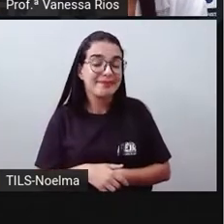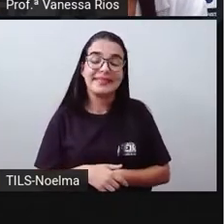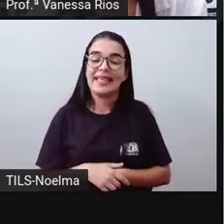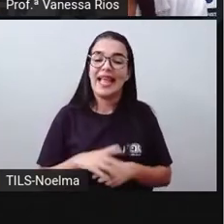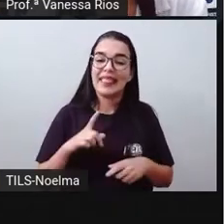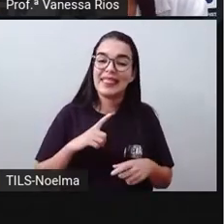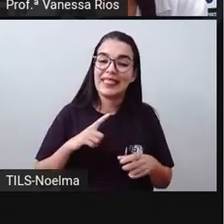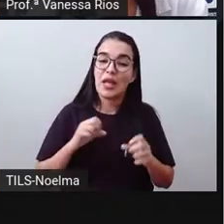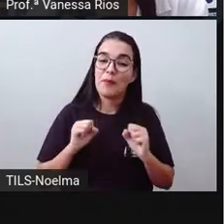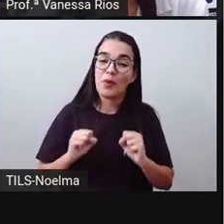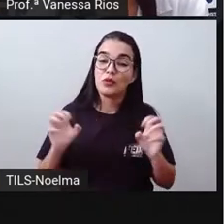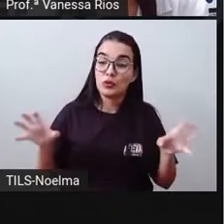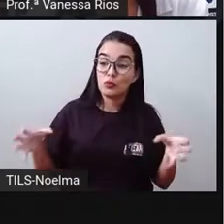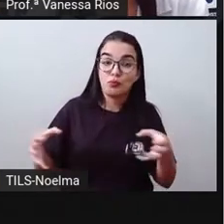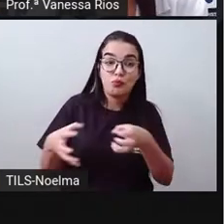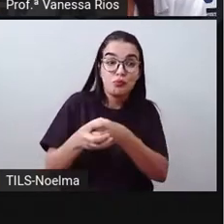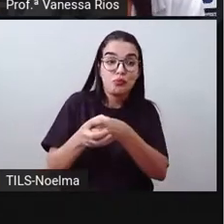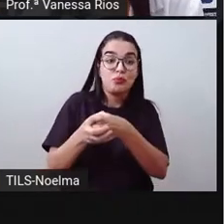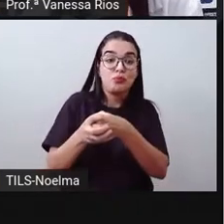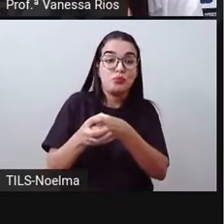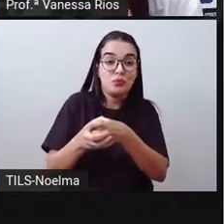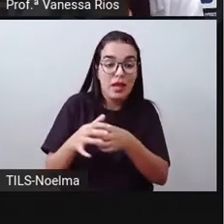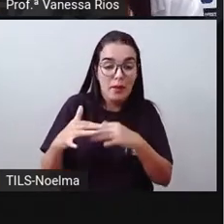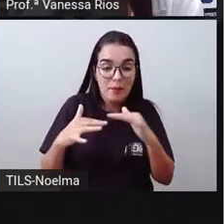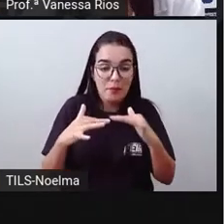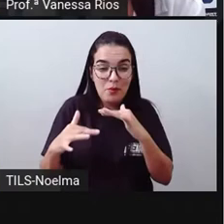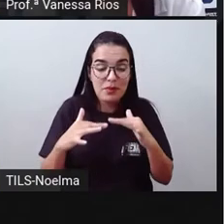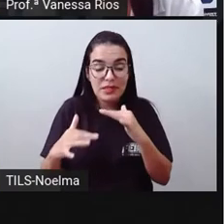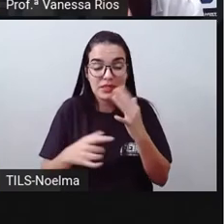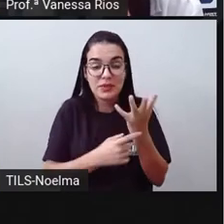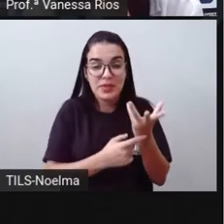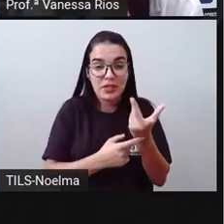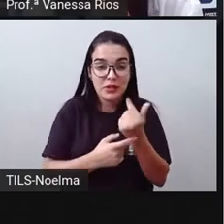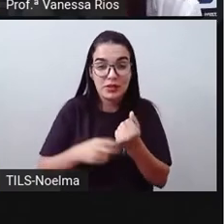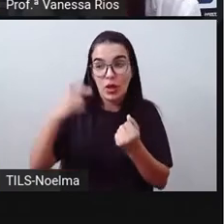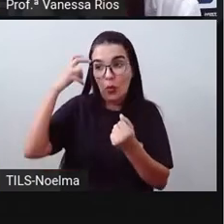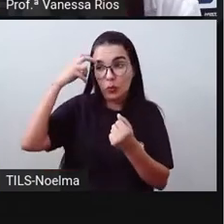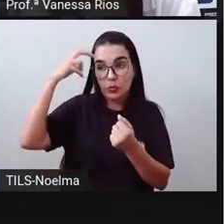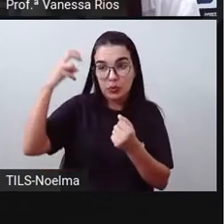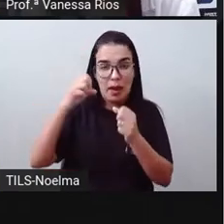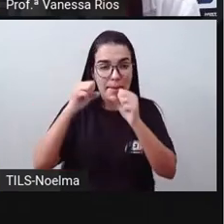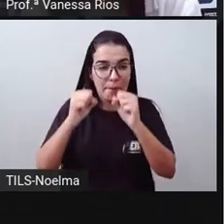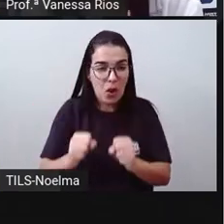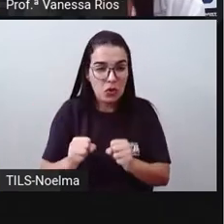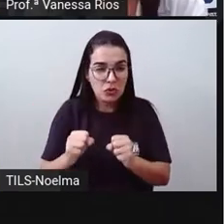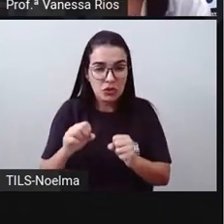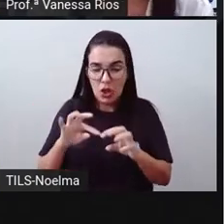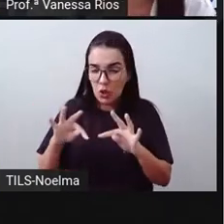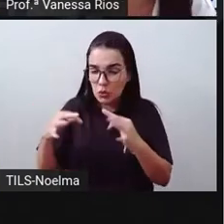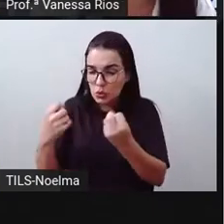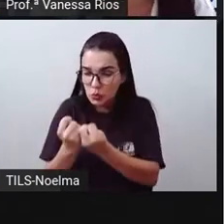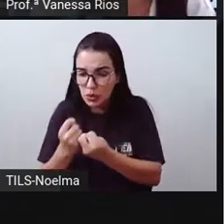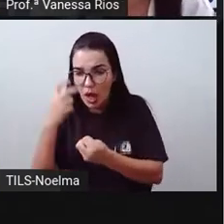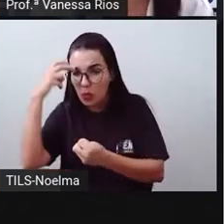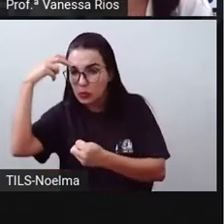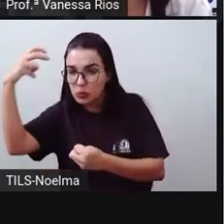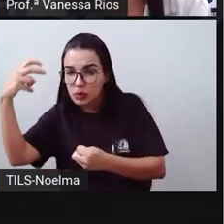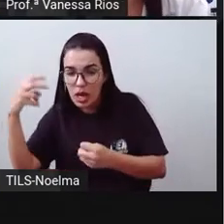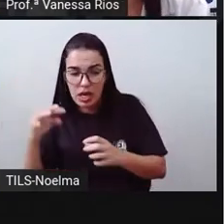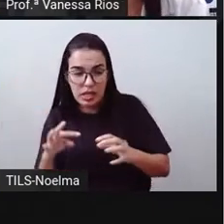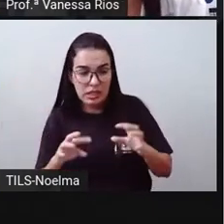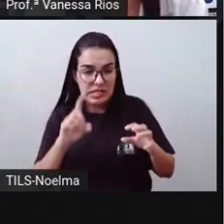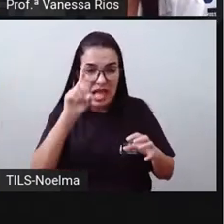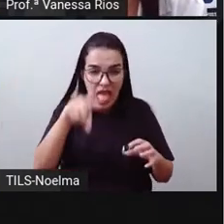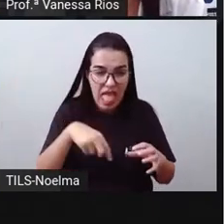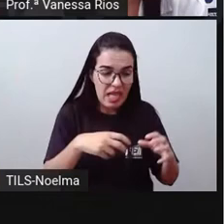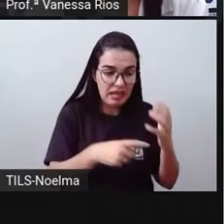todas as manifestações artísticas à cultura ou juntar tudo que é cultura à arte, é justamente